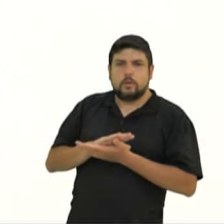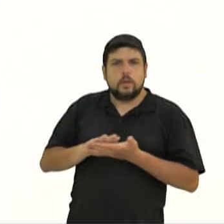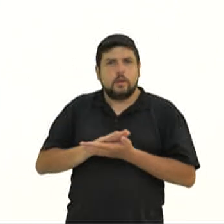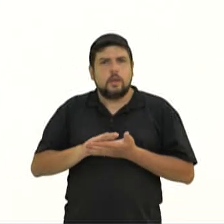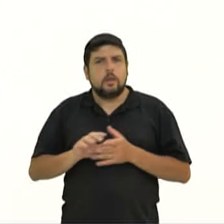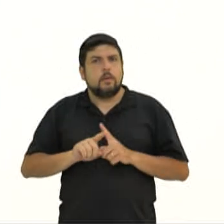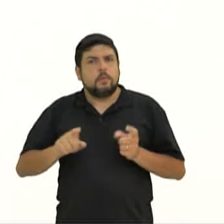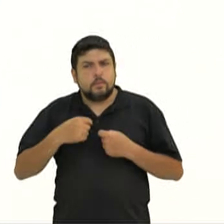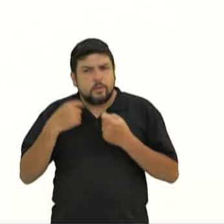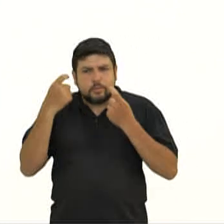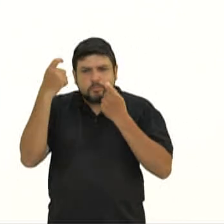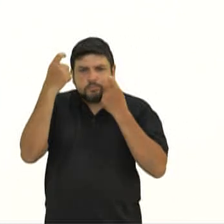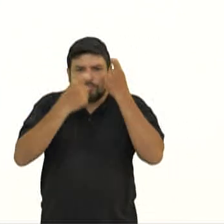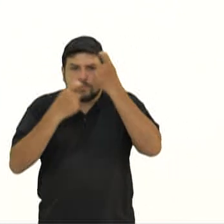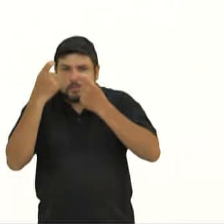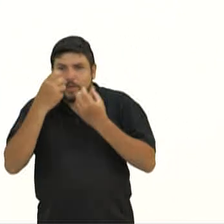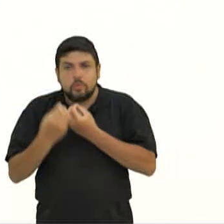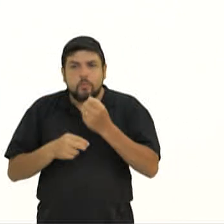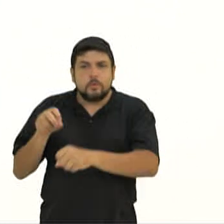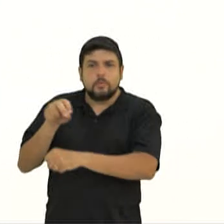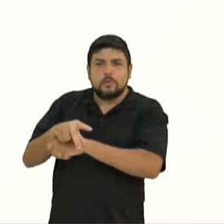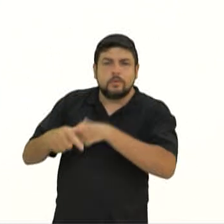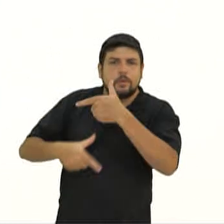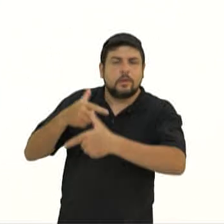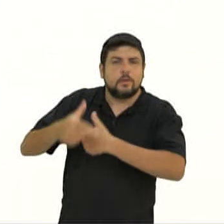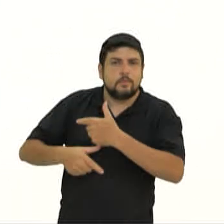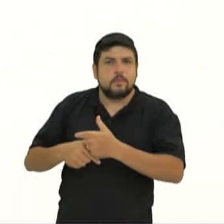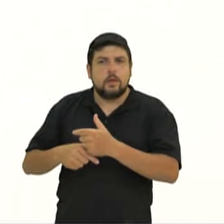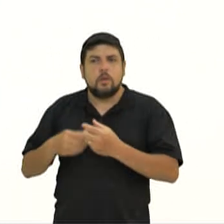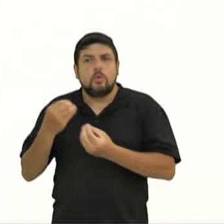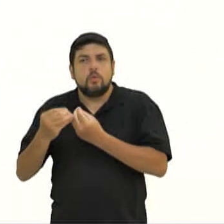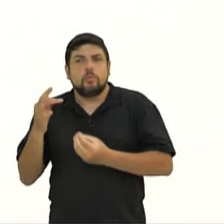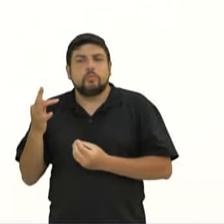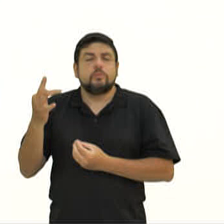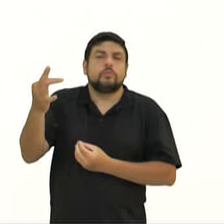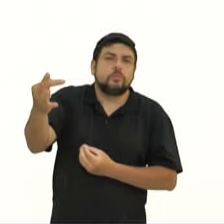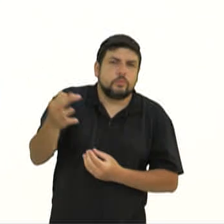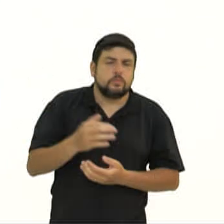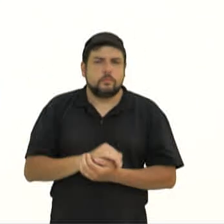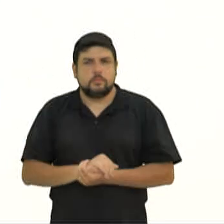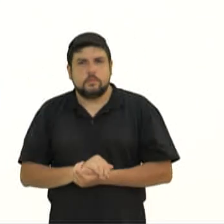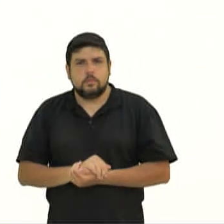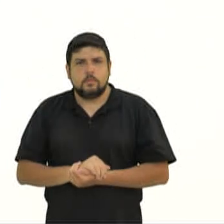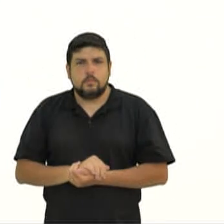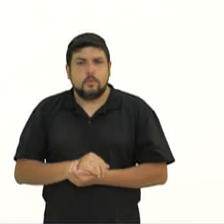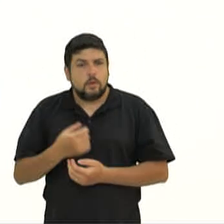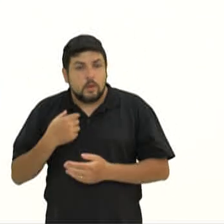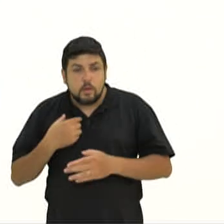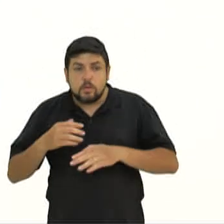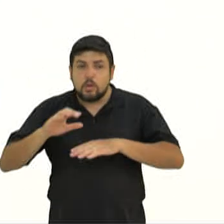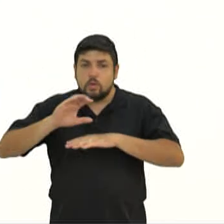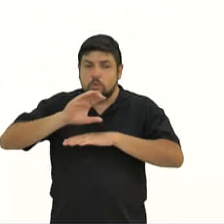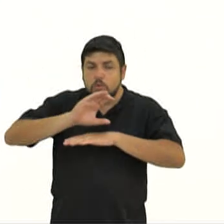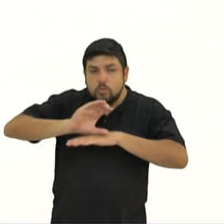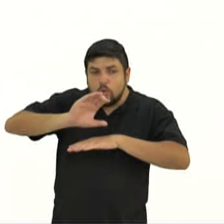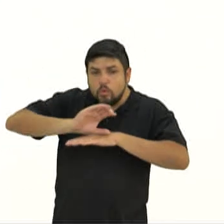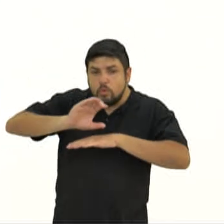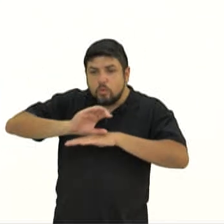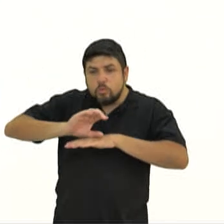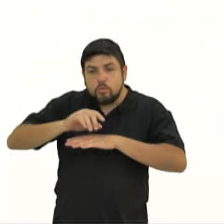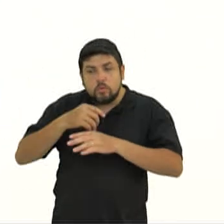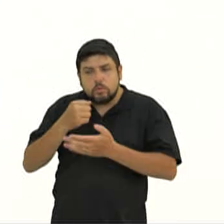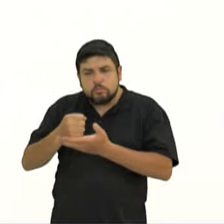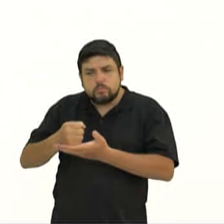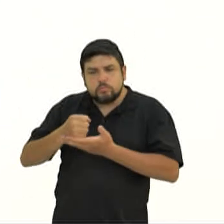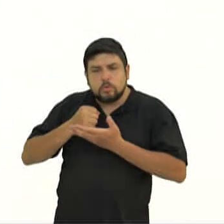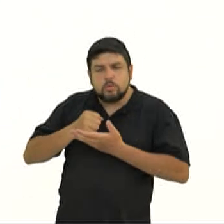preocupada com a questão do mercado, com as vagas de emprego e as projeções para o futuro. Fazer um curso antes me ajudou a ter